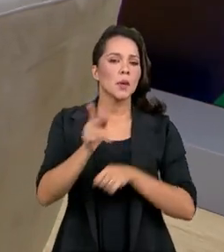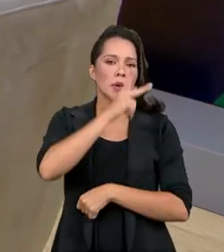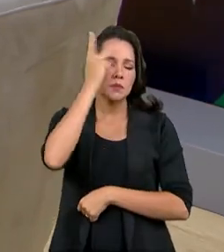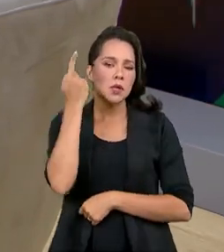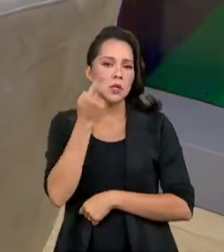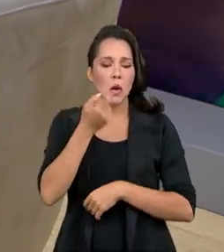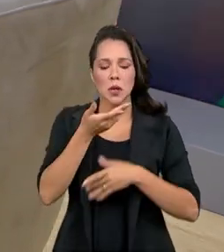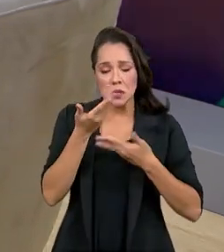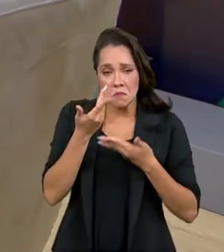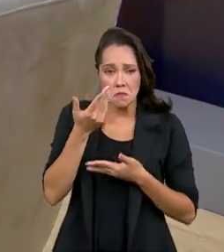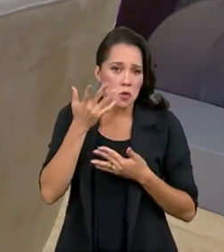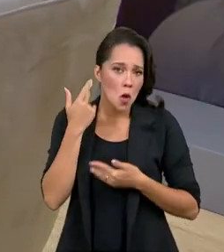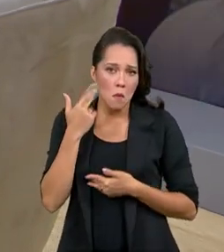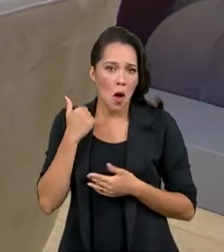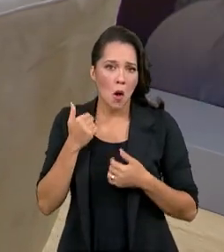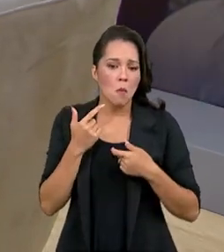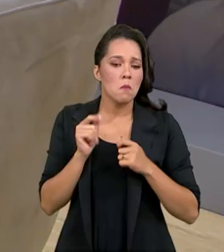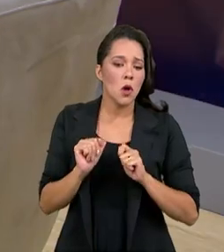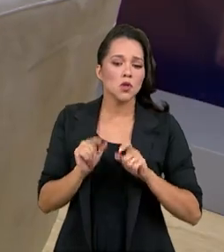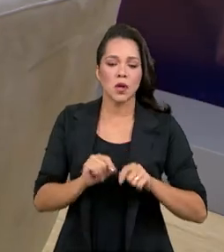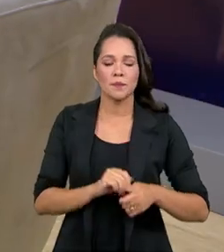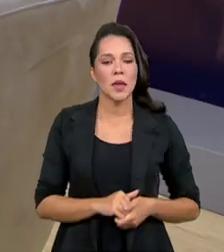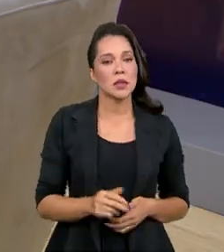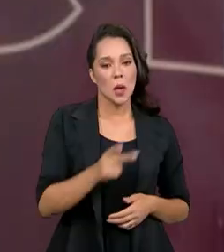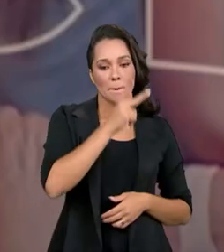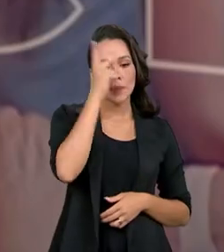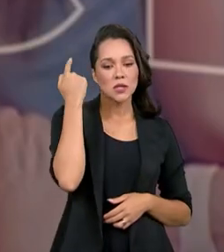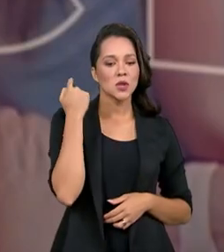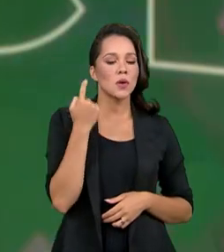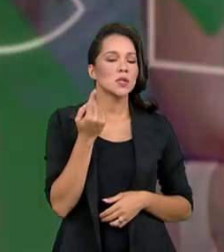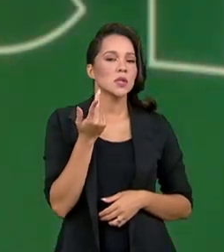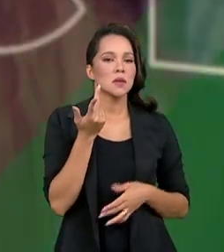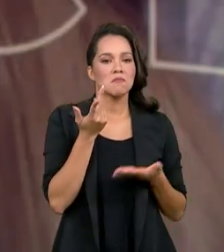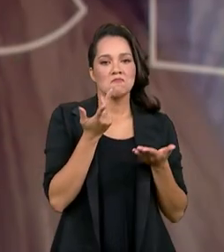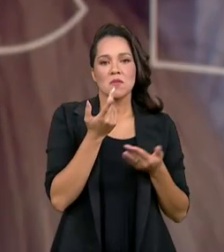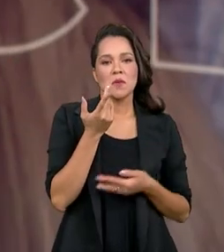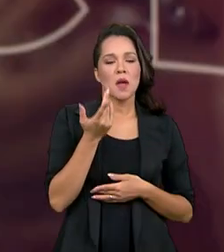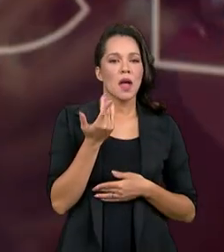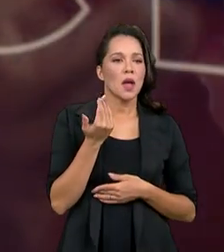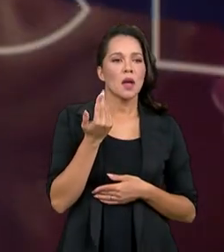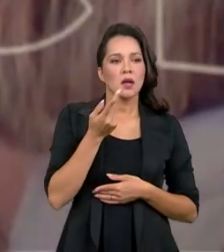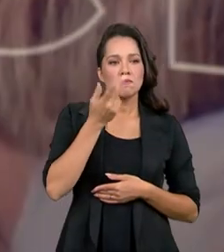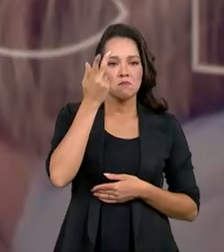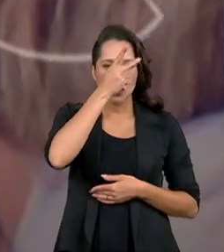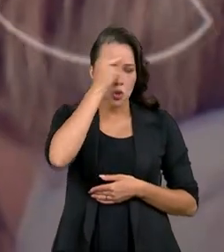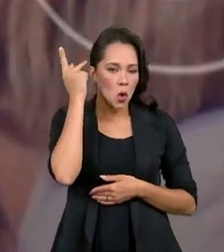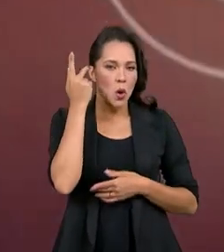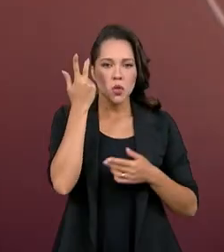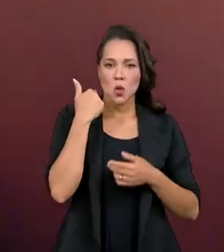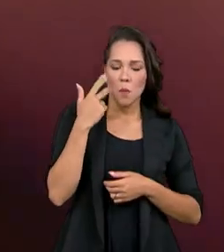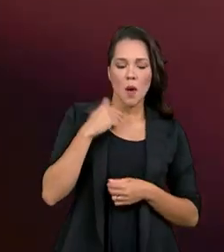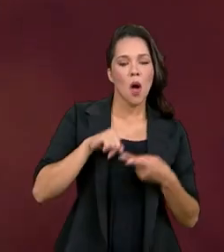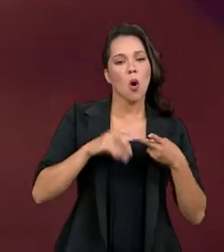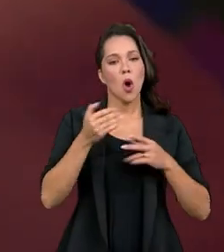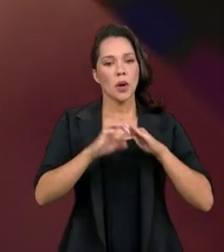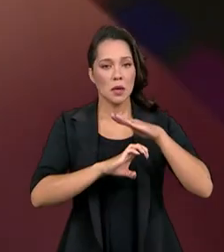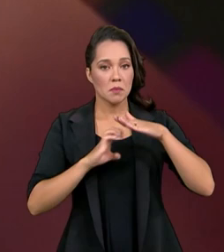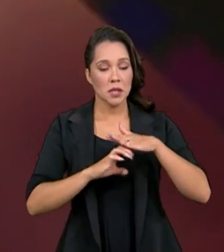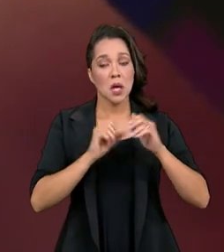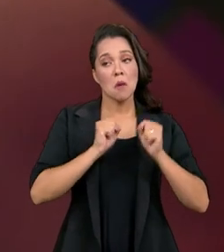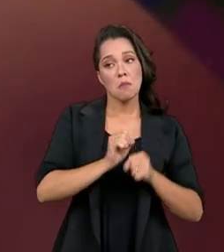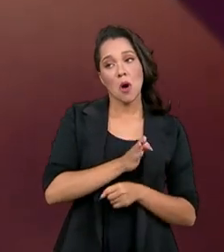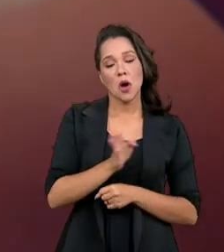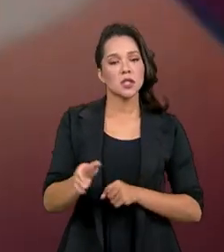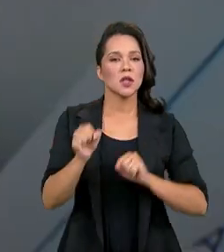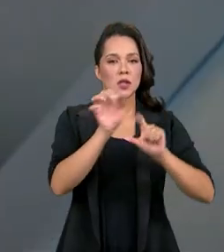pessoas físicas também? Pessoas físicas e instituições do terceiro setor podem procurar a